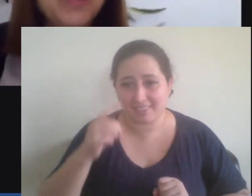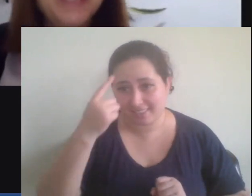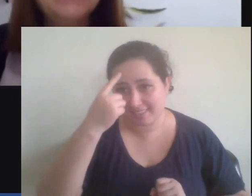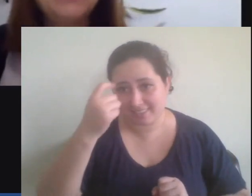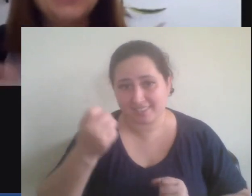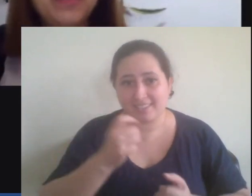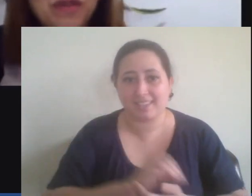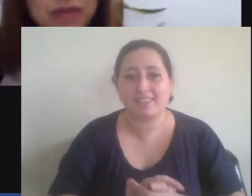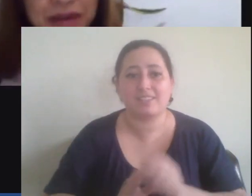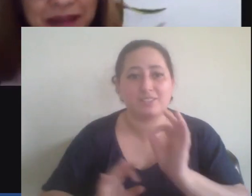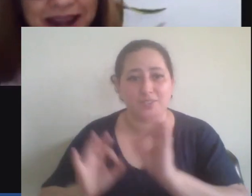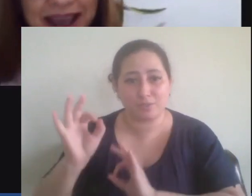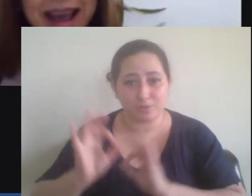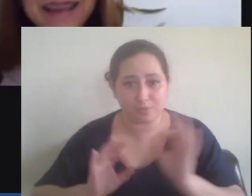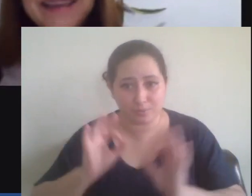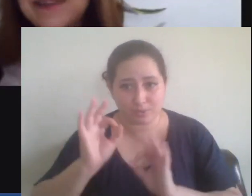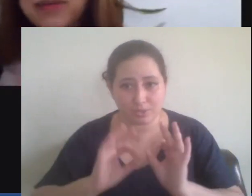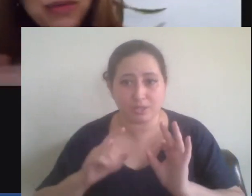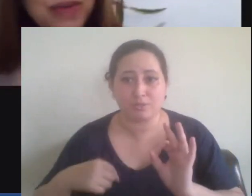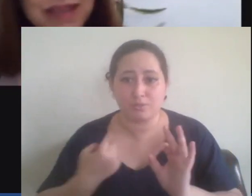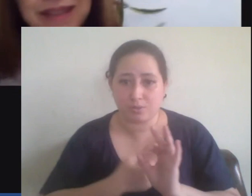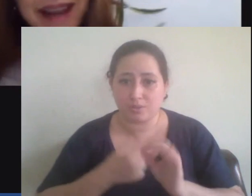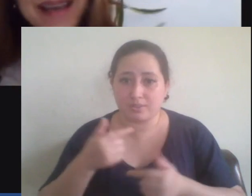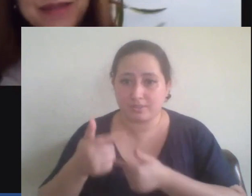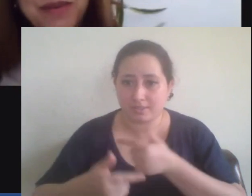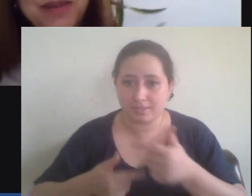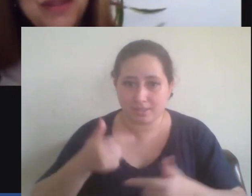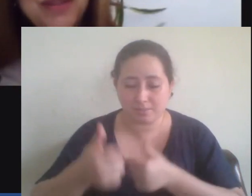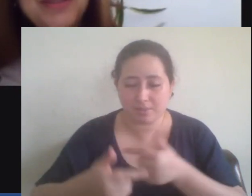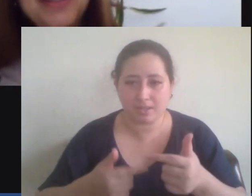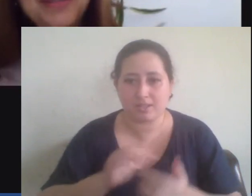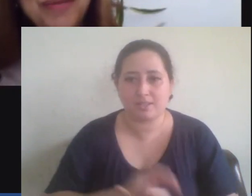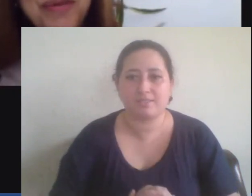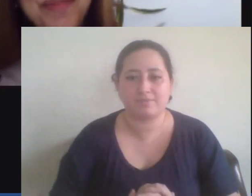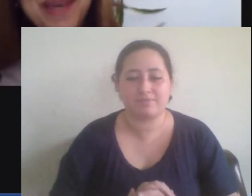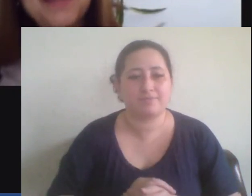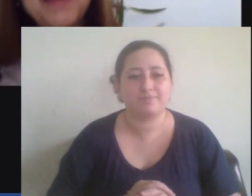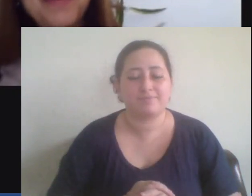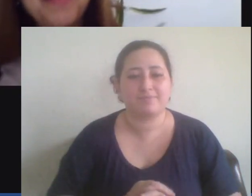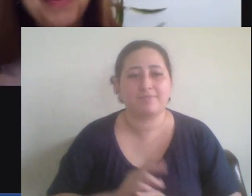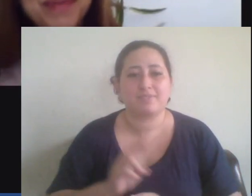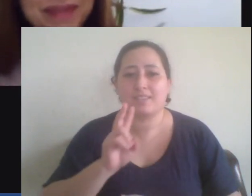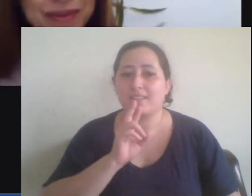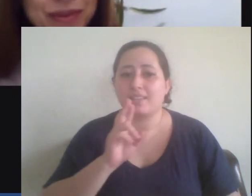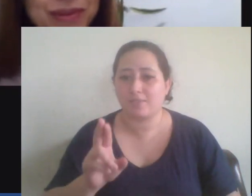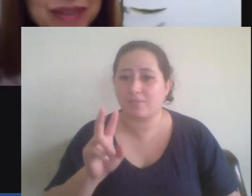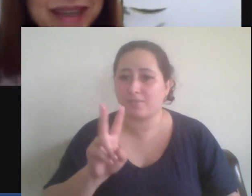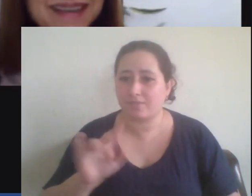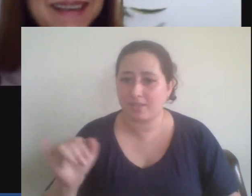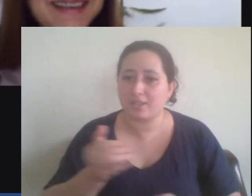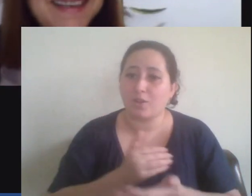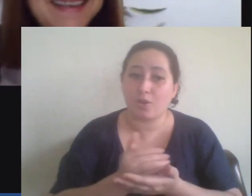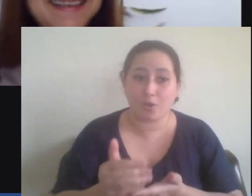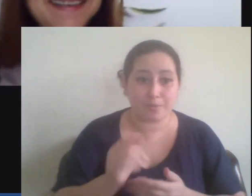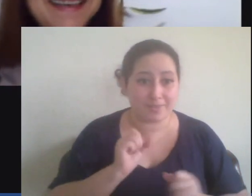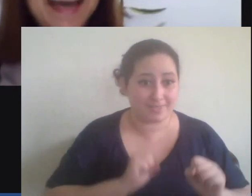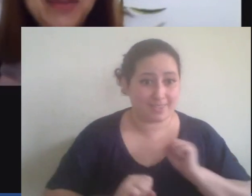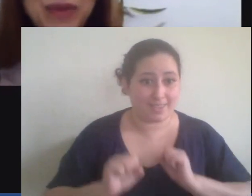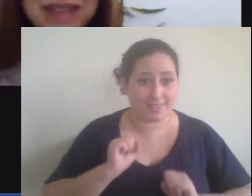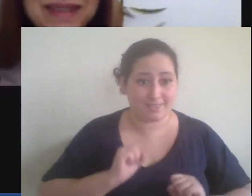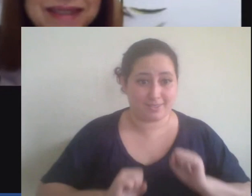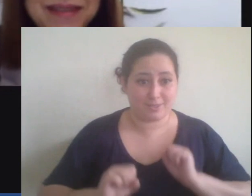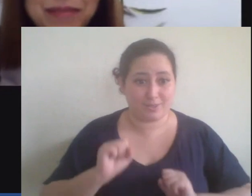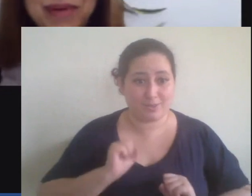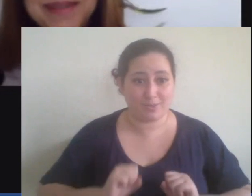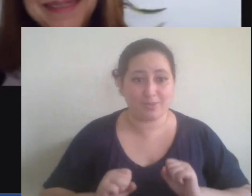seus projetos que nós vamos trabalhar então tudo isso será respondido a gente no começo fica um pouco ansioso né e